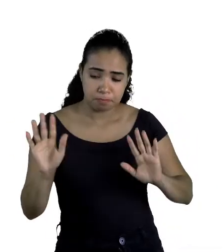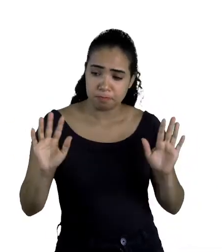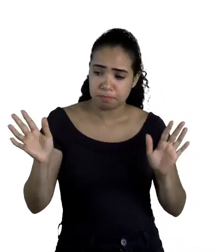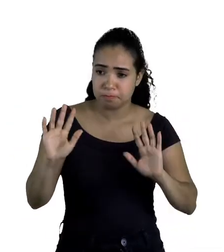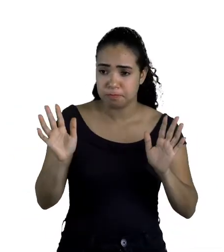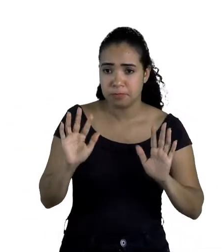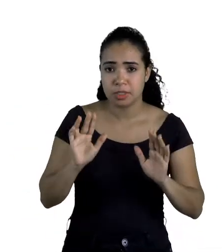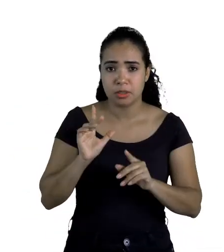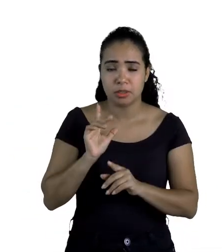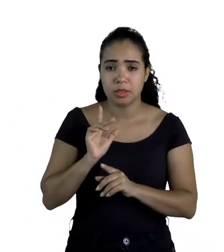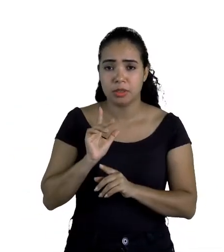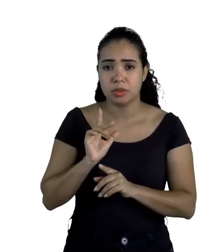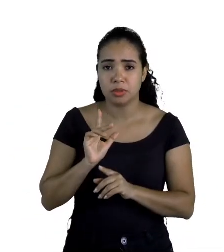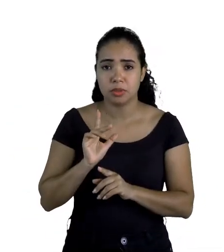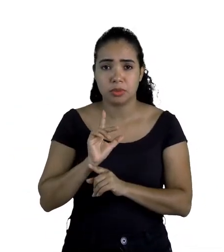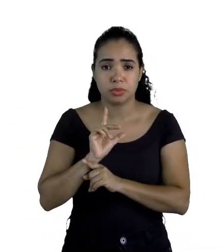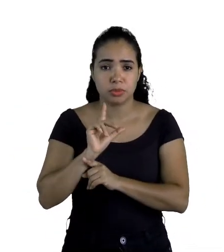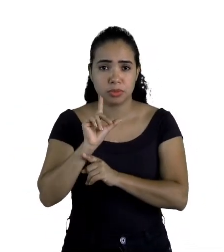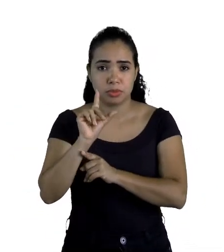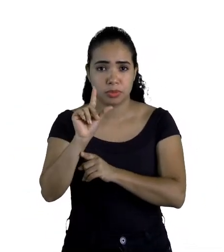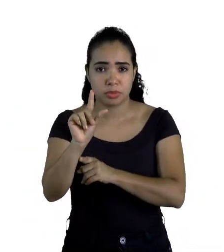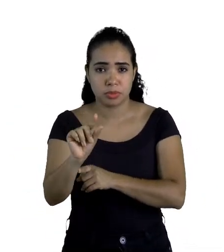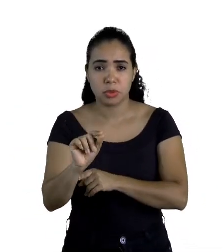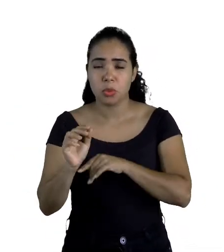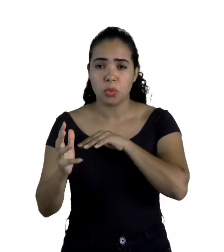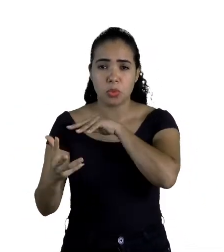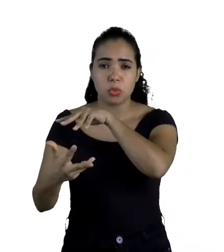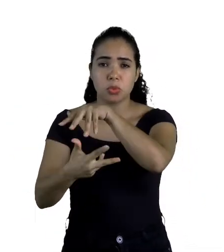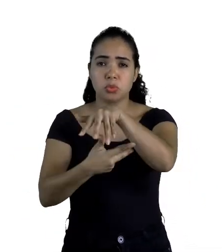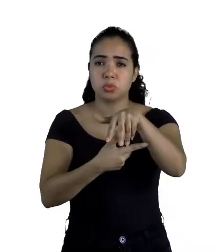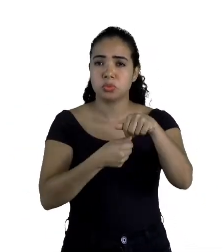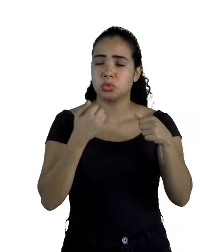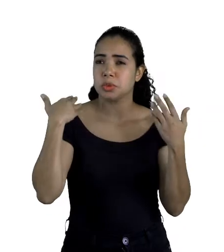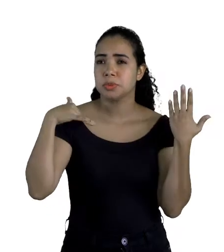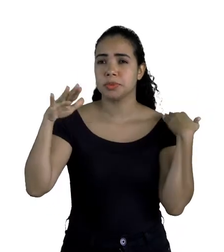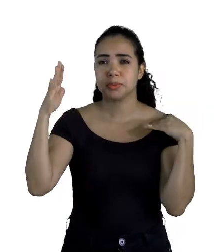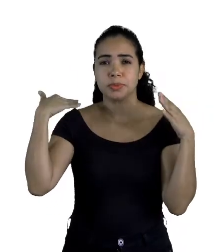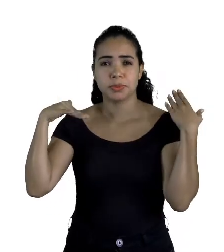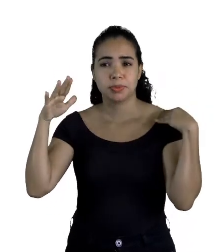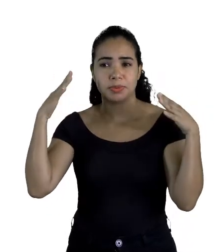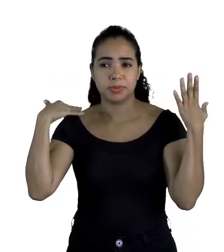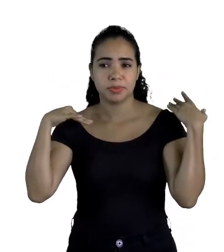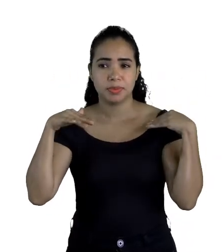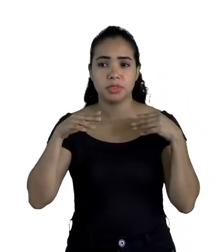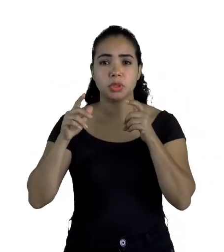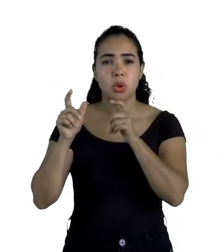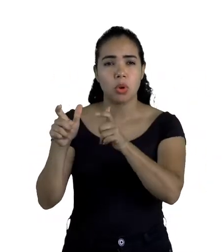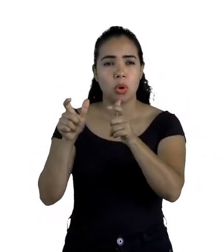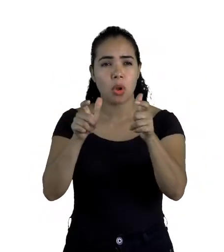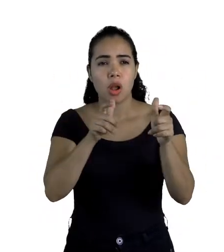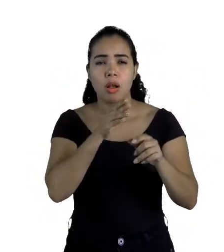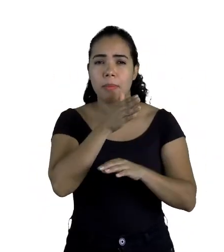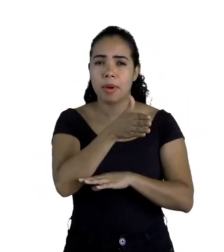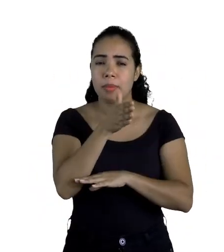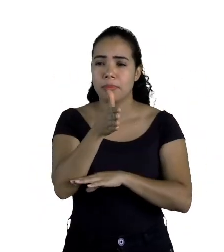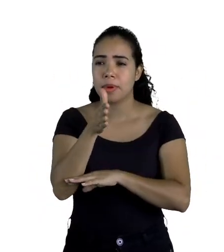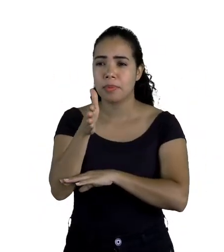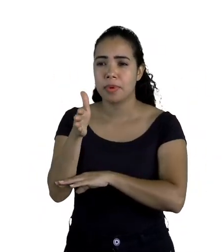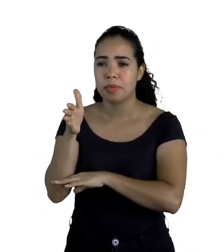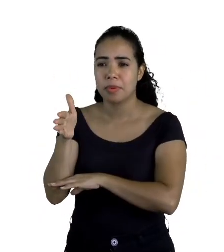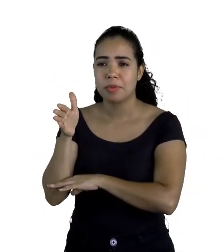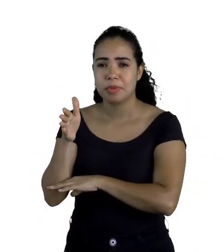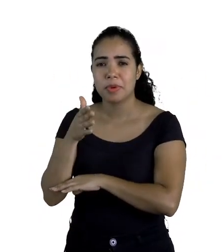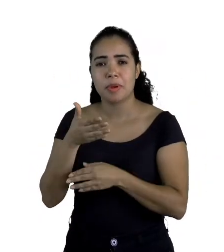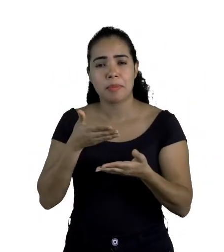e todos saindo pelo mundo afora. Todo lugar por onde ele passava era bem